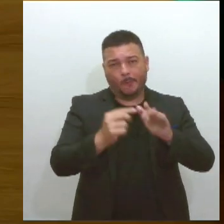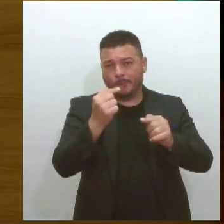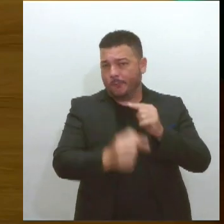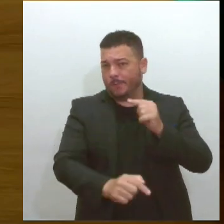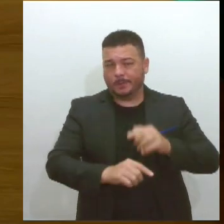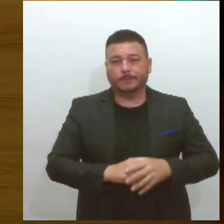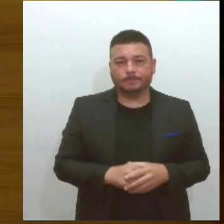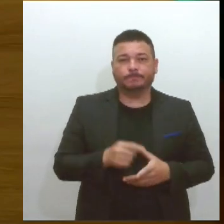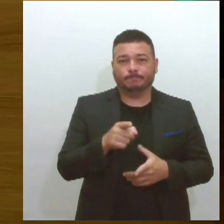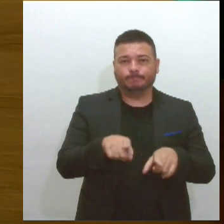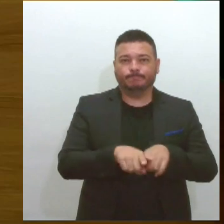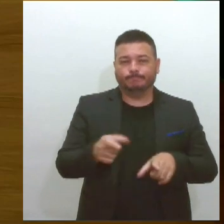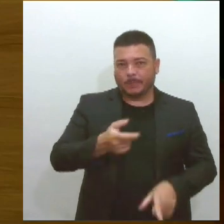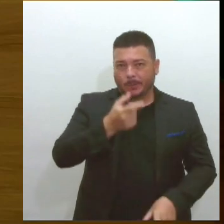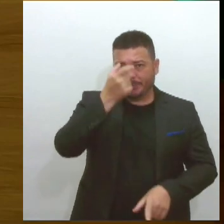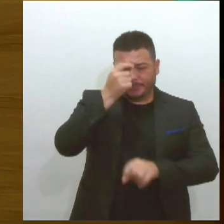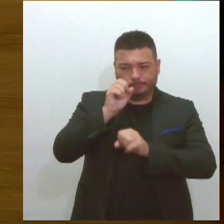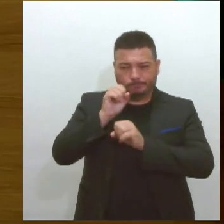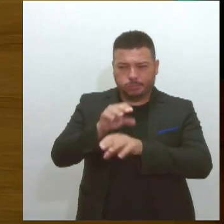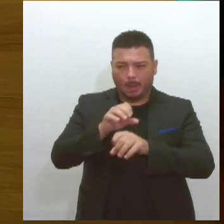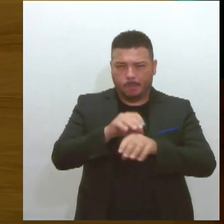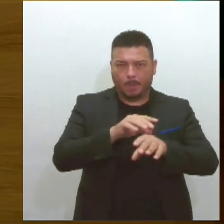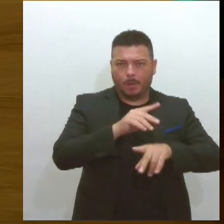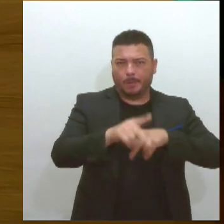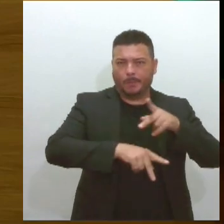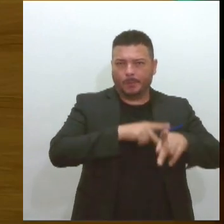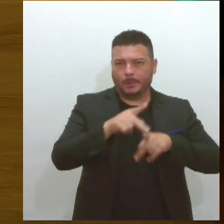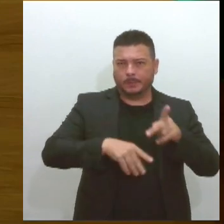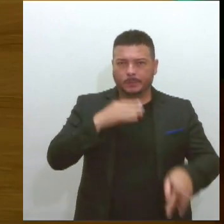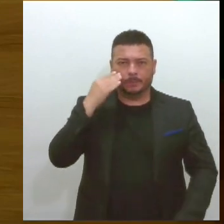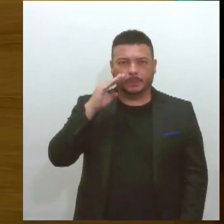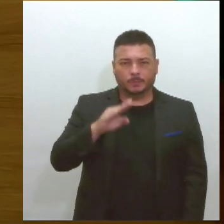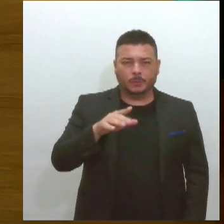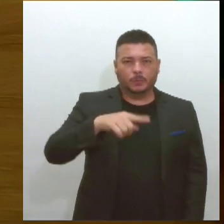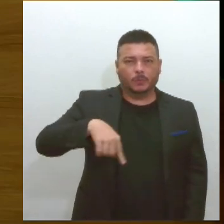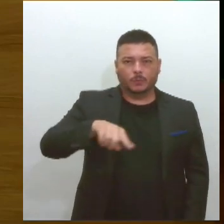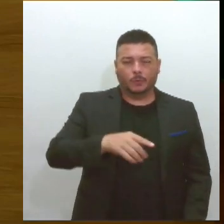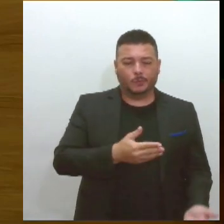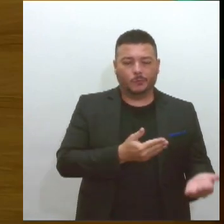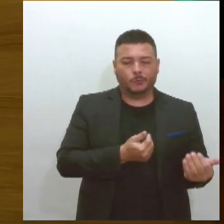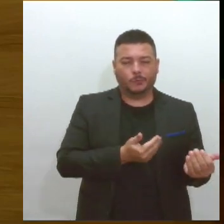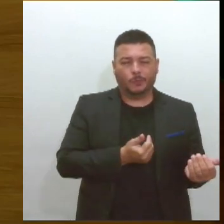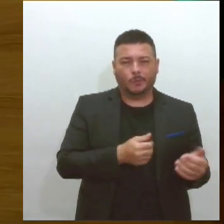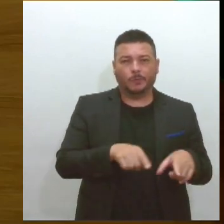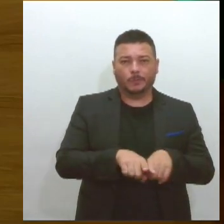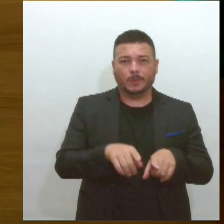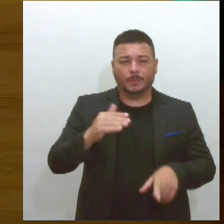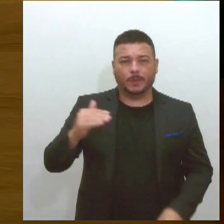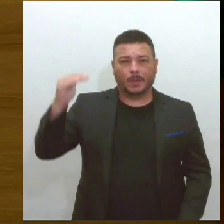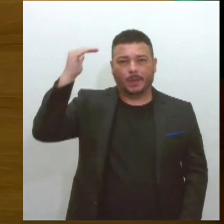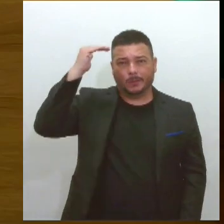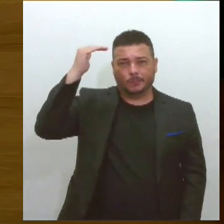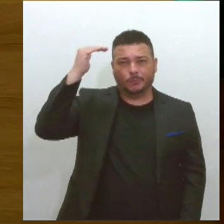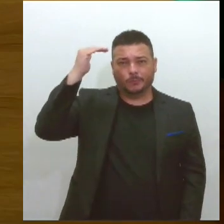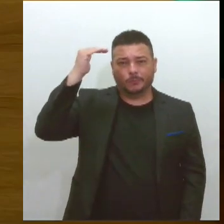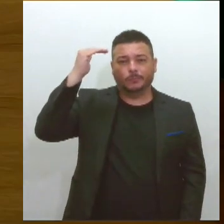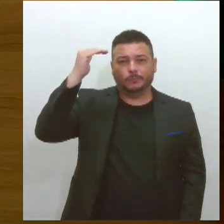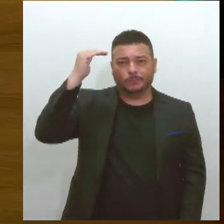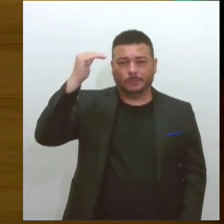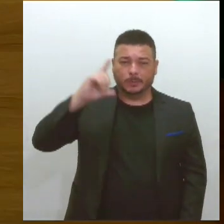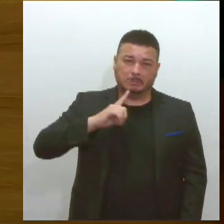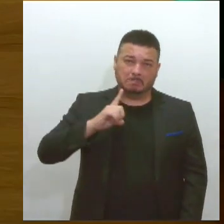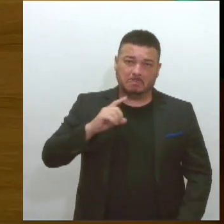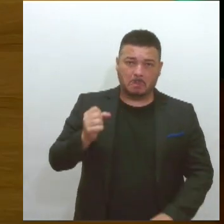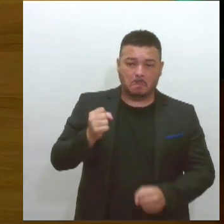conscientizar a população, principalmente os próprios jovens, mas também os adultos que cuidam deles, os pais, cuidadores, enfim,